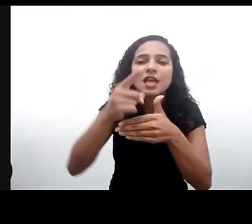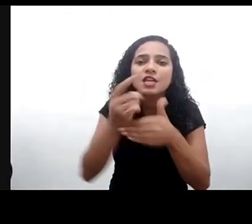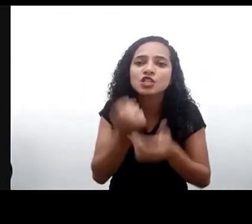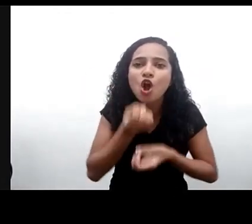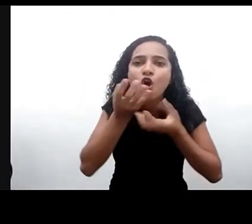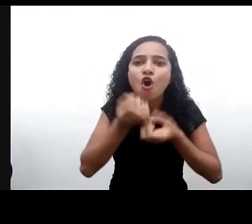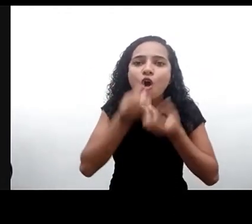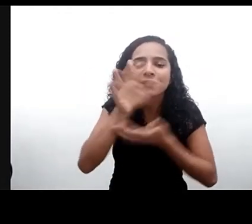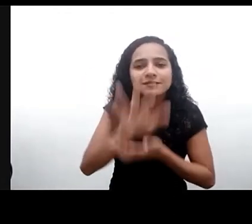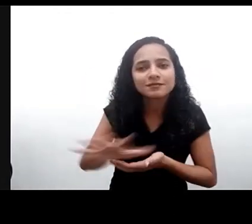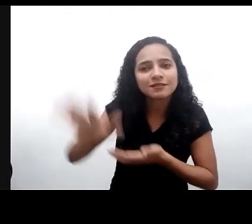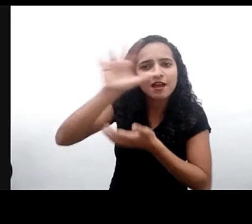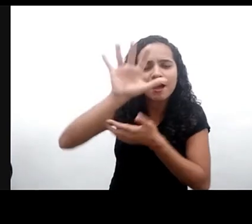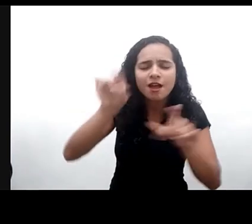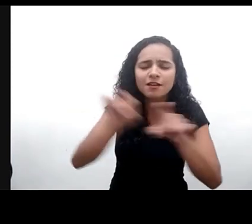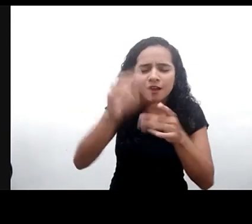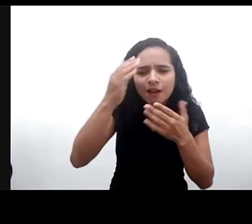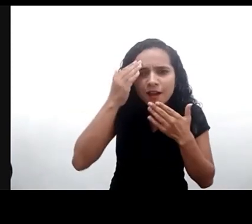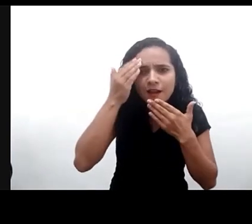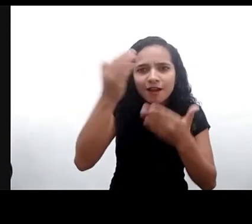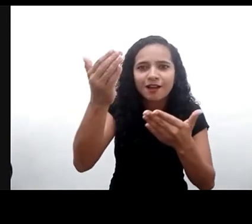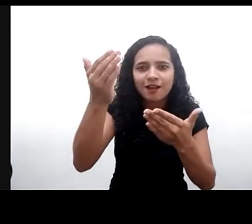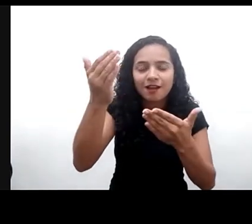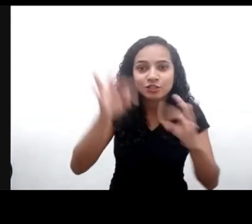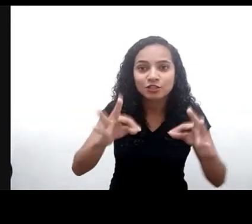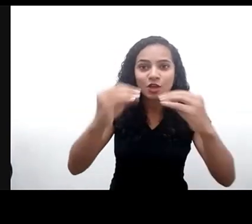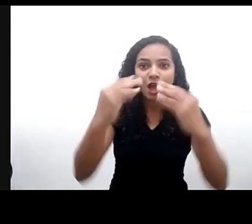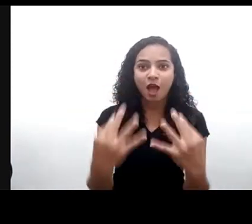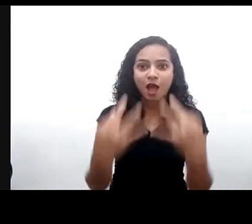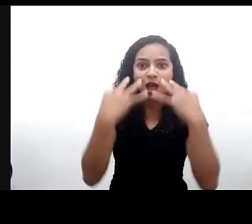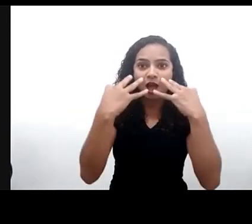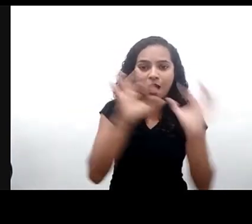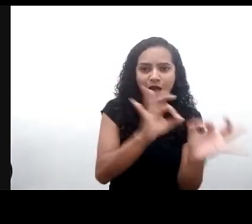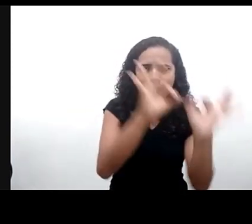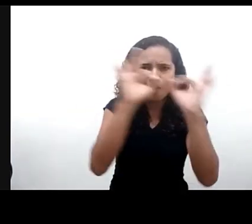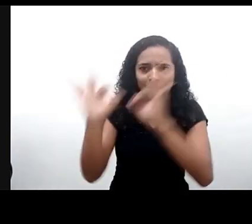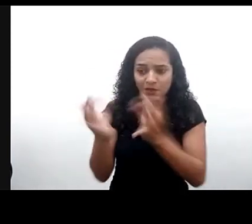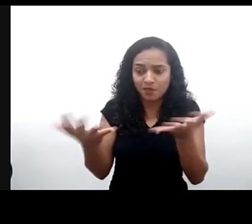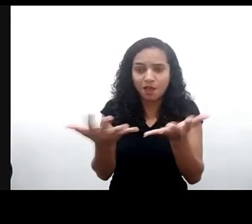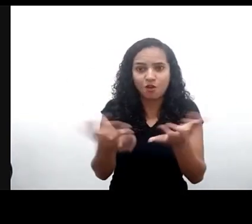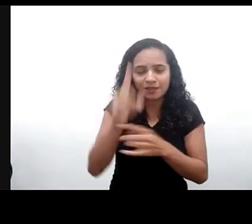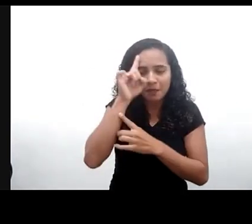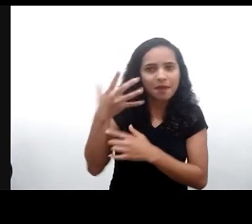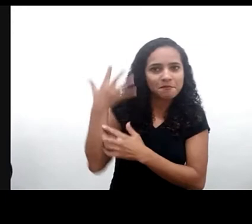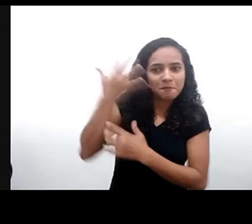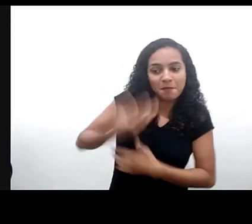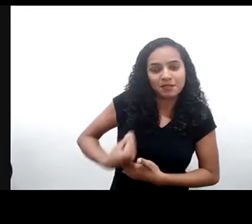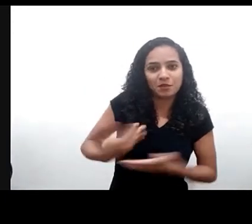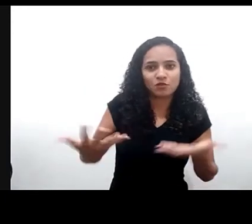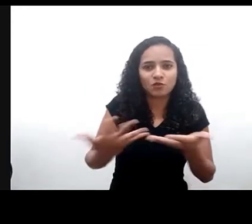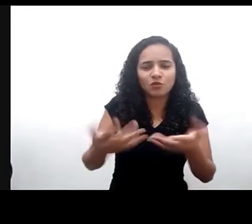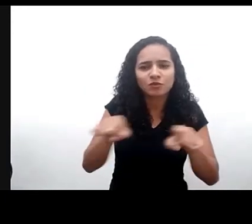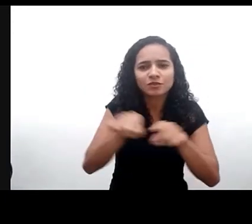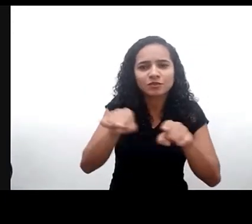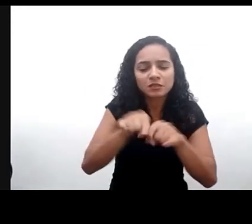forma, quero agradecer a quem está acompanhando o evento e quem está participando, e também contribuíram